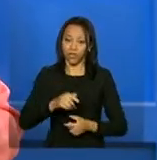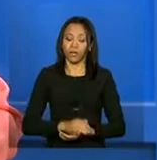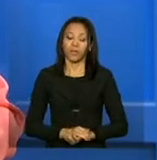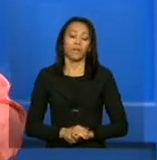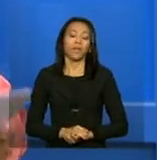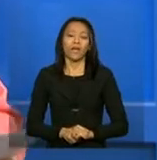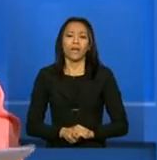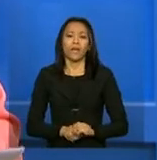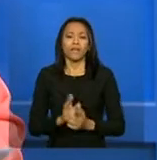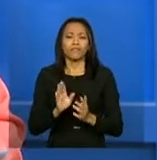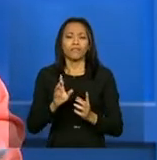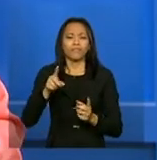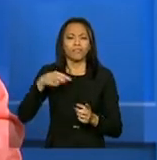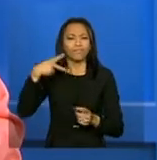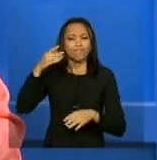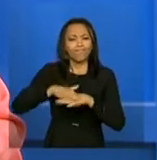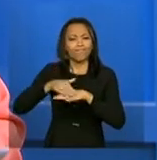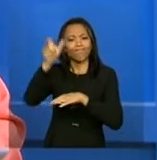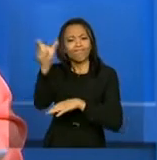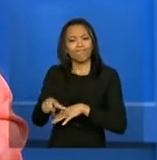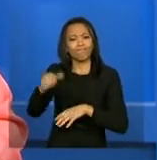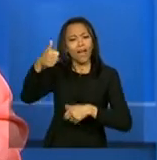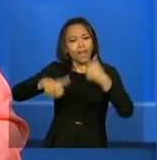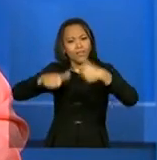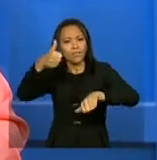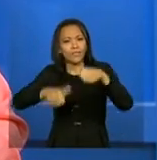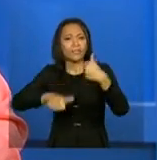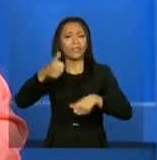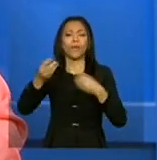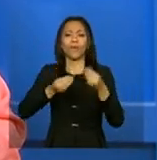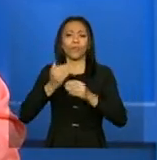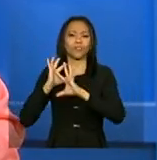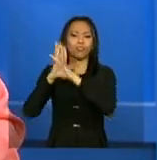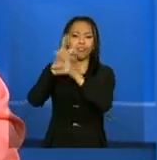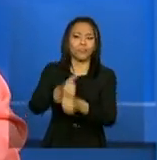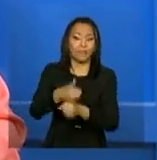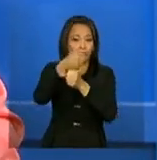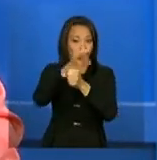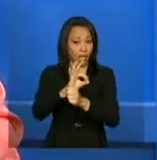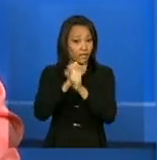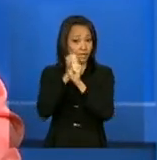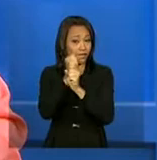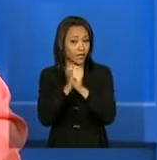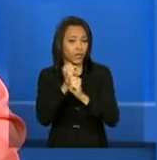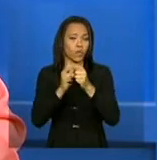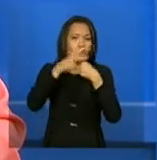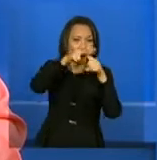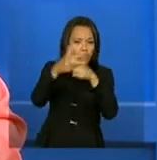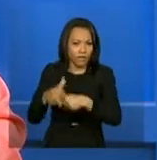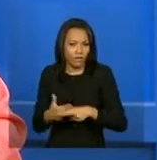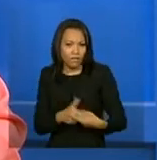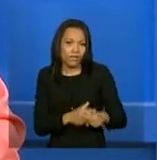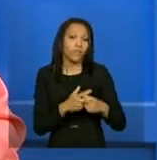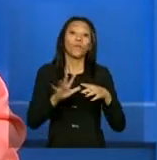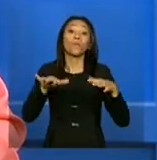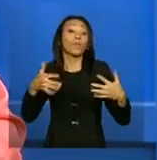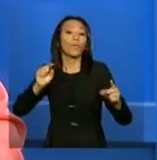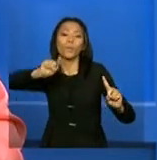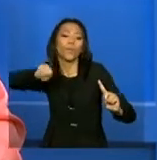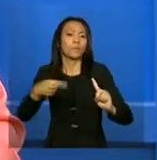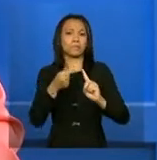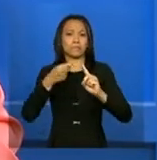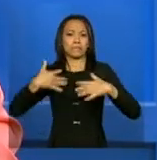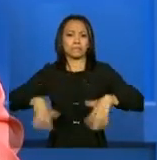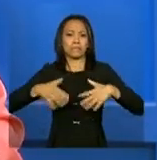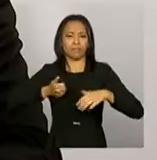poderia fazer um balanço, então, dos avanços aí nesses 10 anos, no que foi sendo aprimorado e nos desafios que temos pela